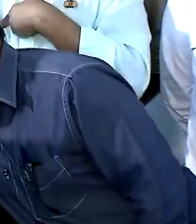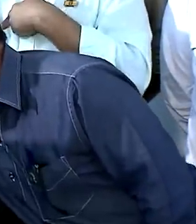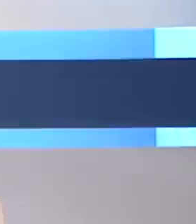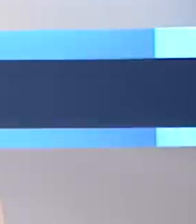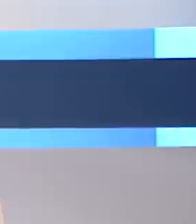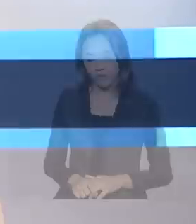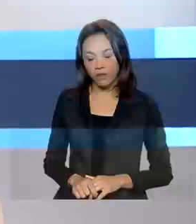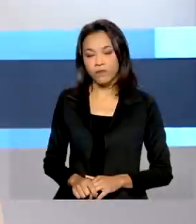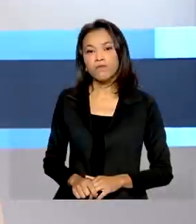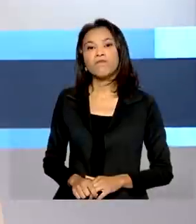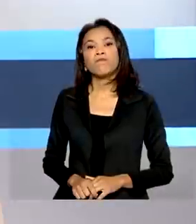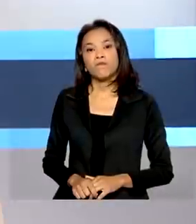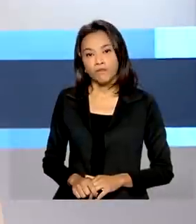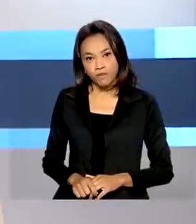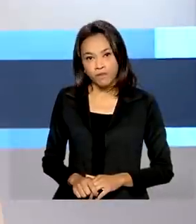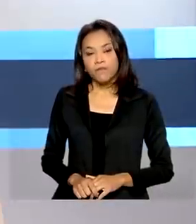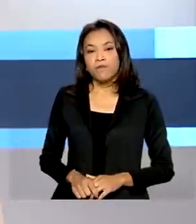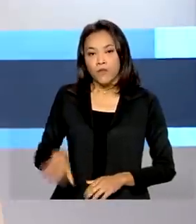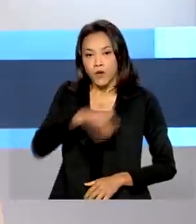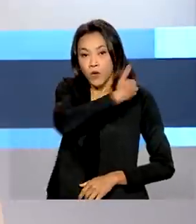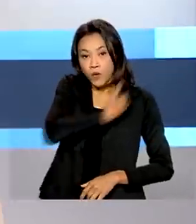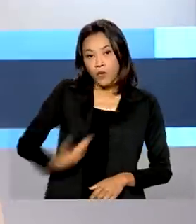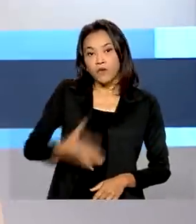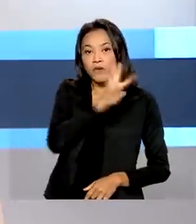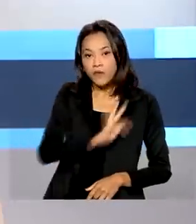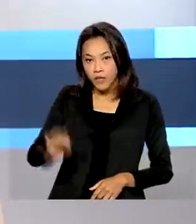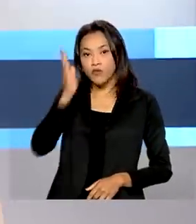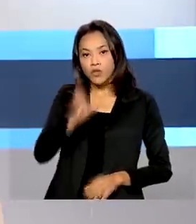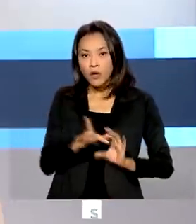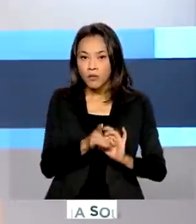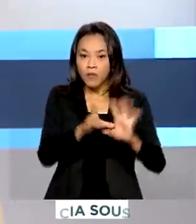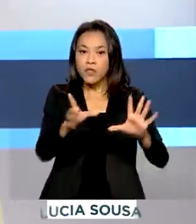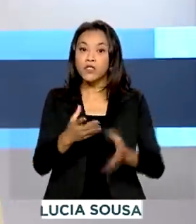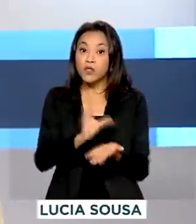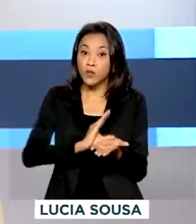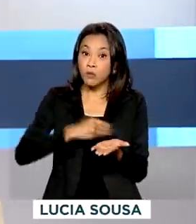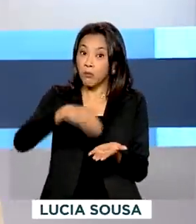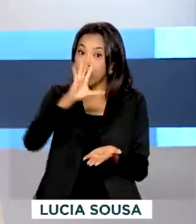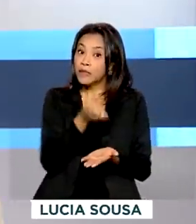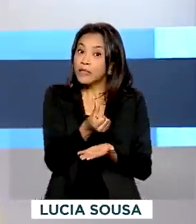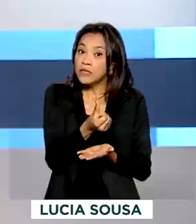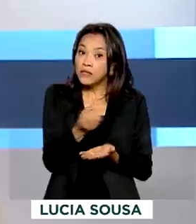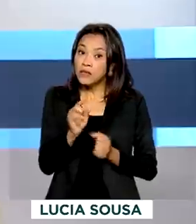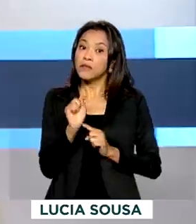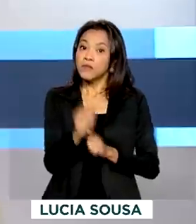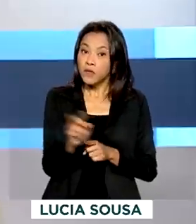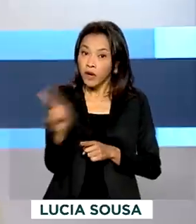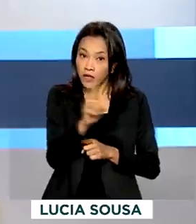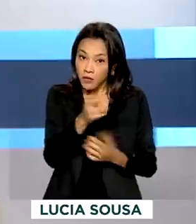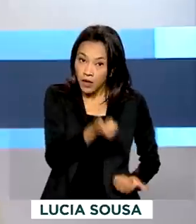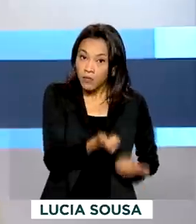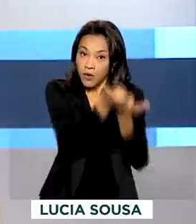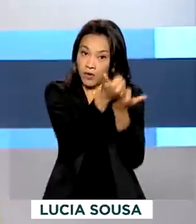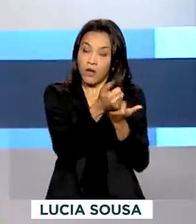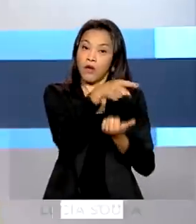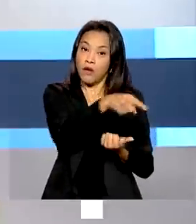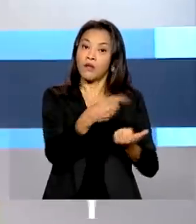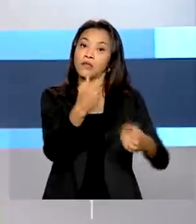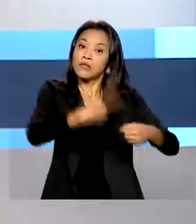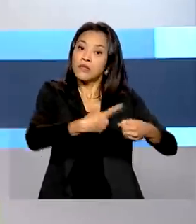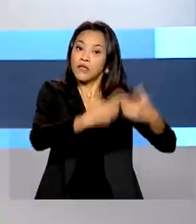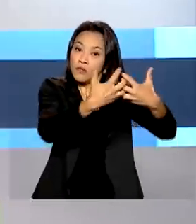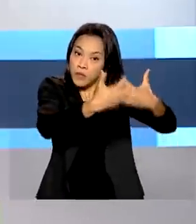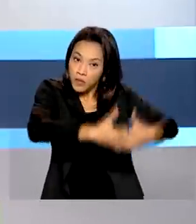Petrópolis. O governo federal autorizou o repasse de mais R$ 600 mil para ações de defesa civil em Petrópolis.